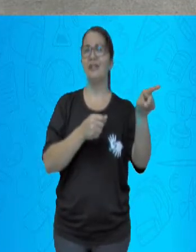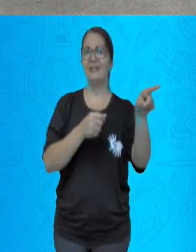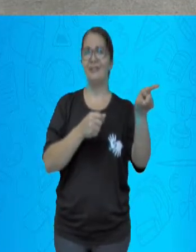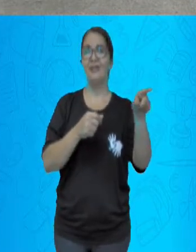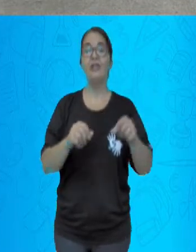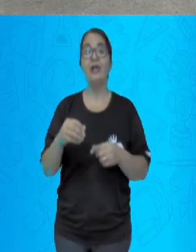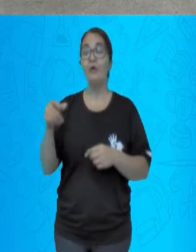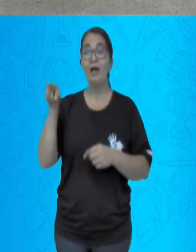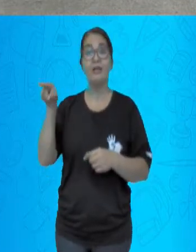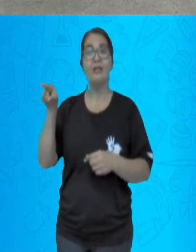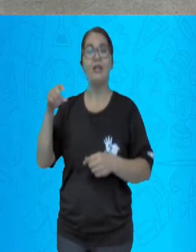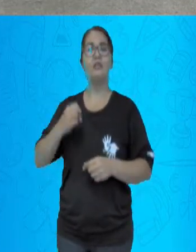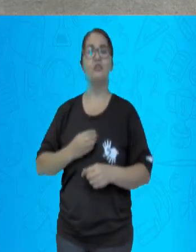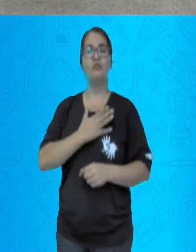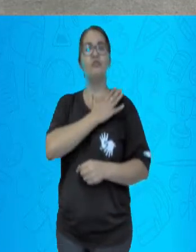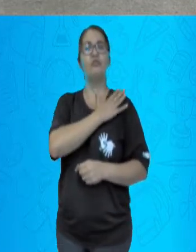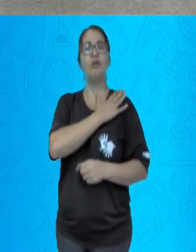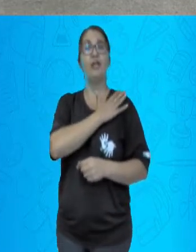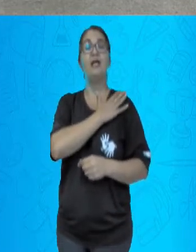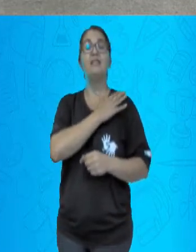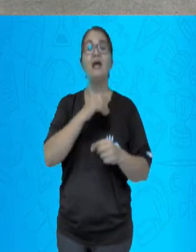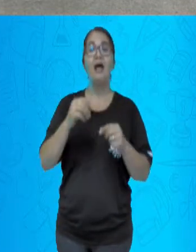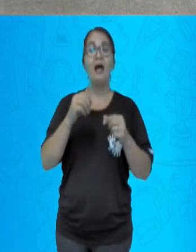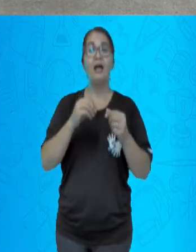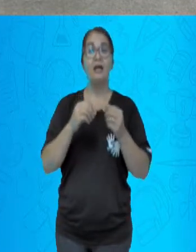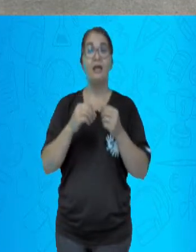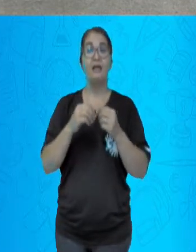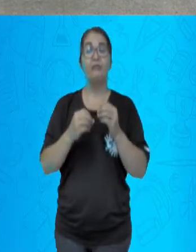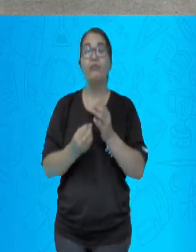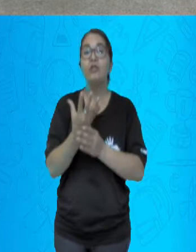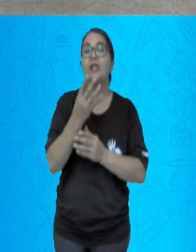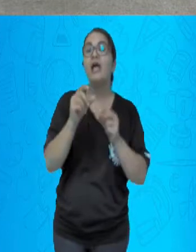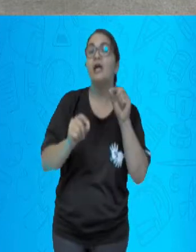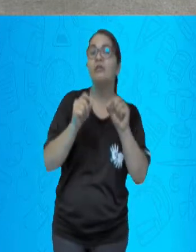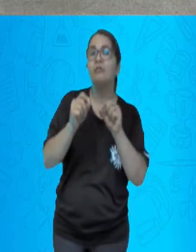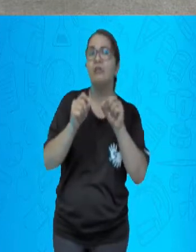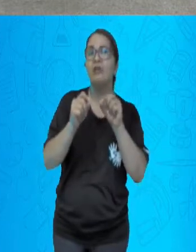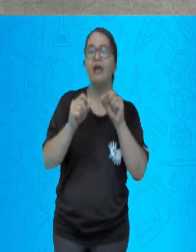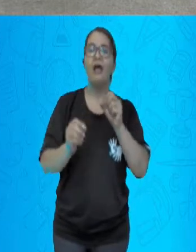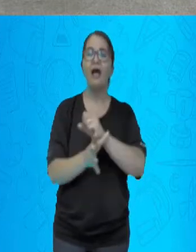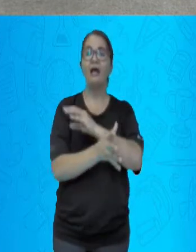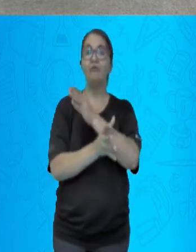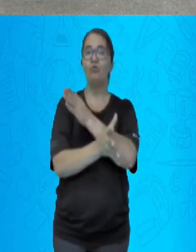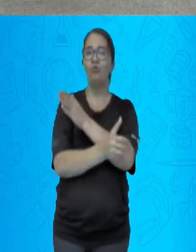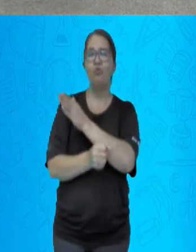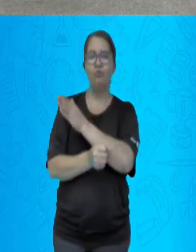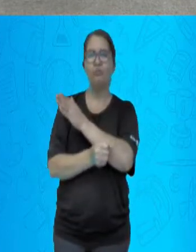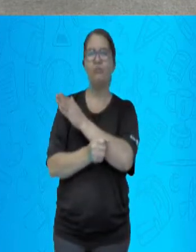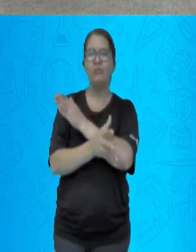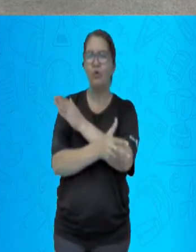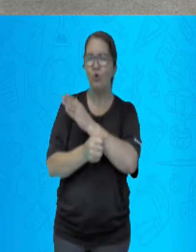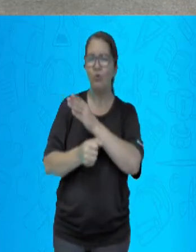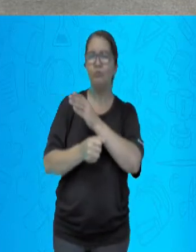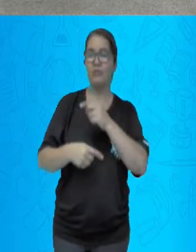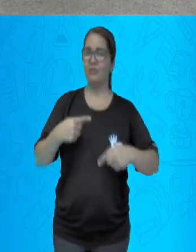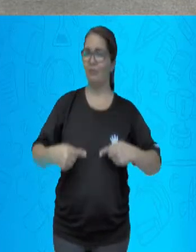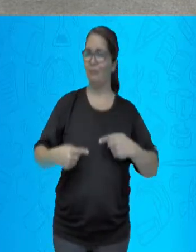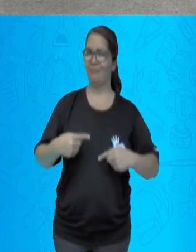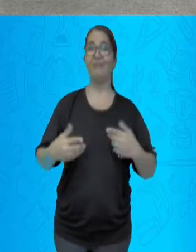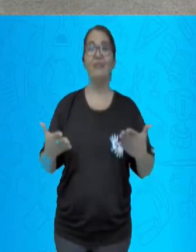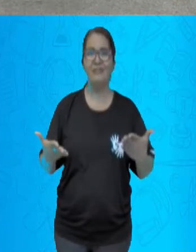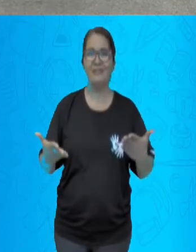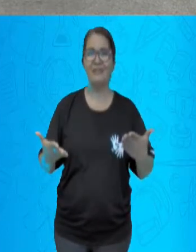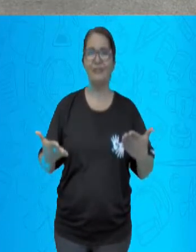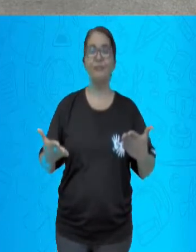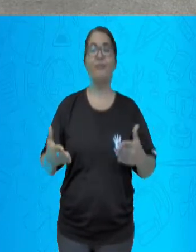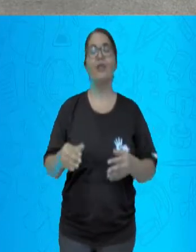Em resumo, a fraude eleitoral era o papel a ser cumprido pelo coronel. No final